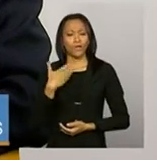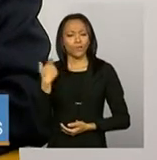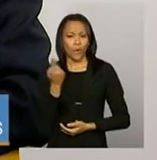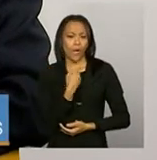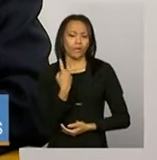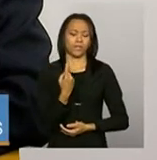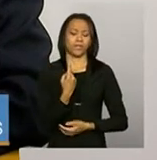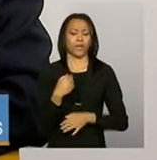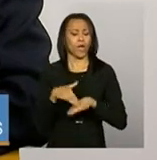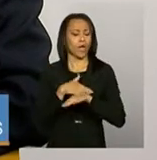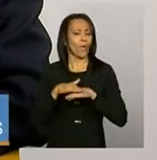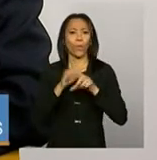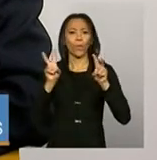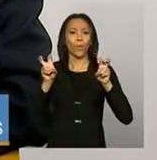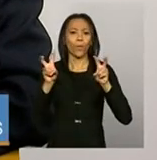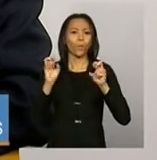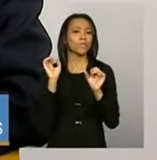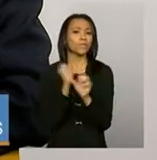orçamento,